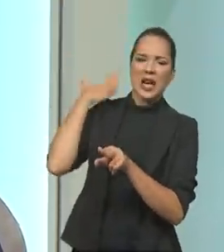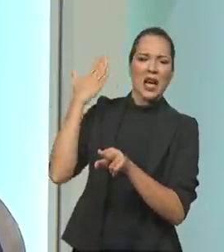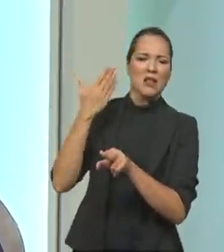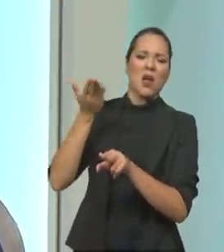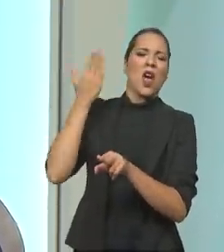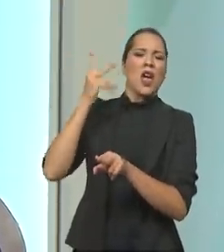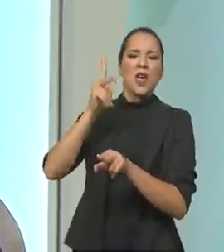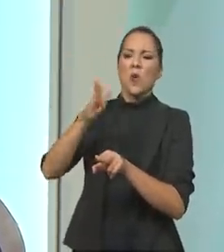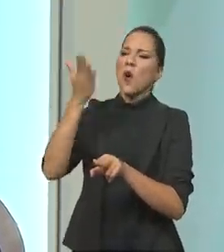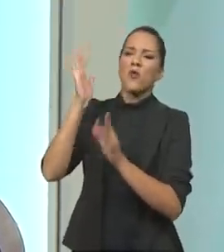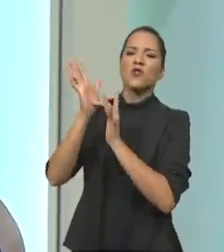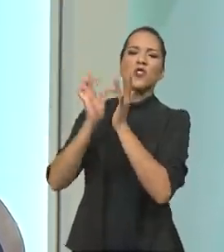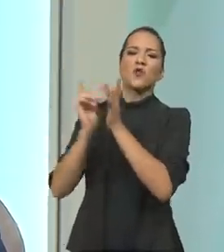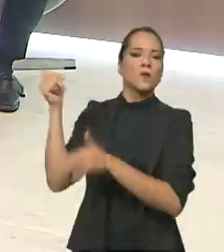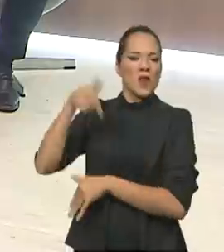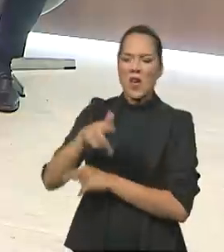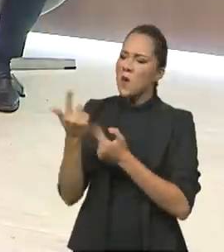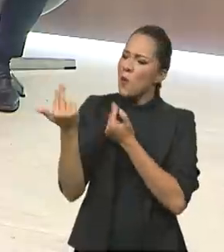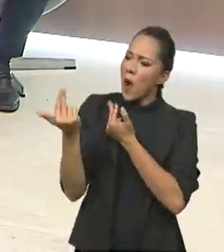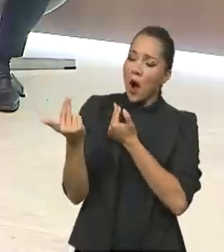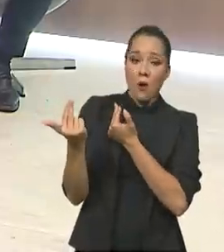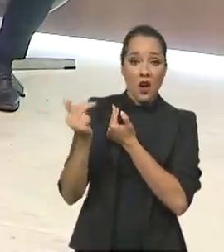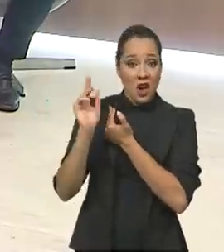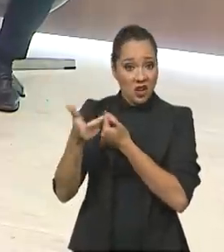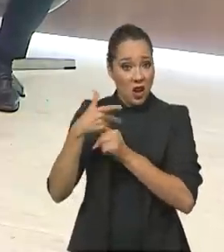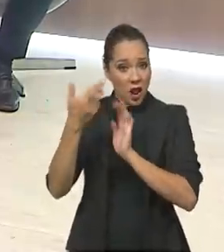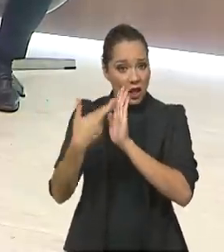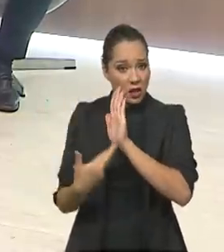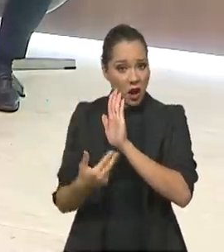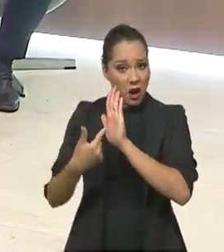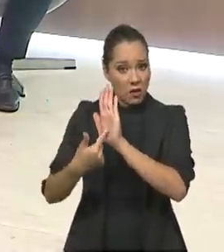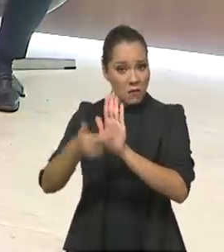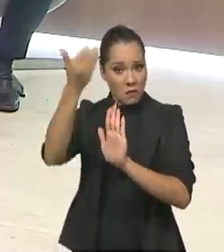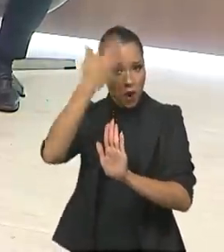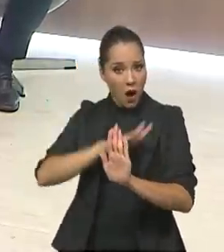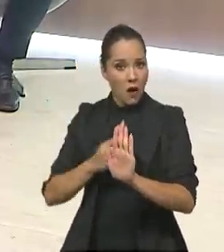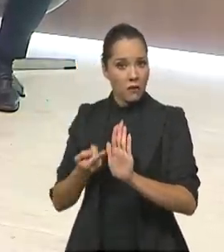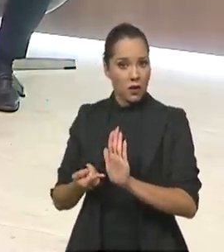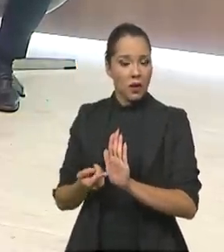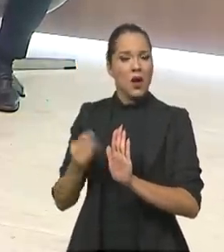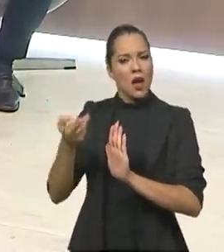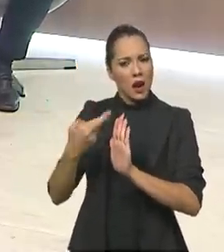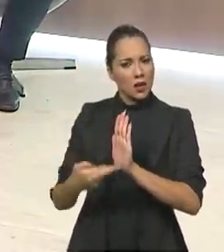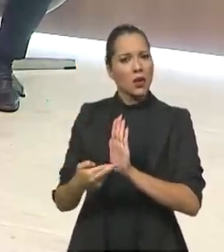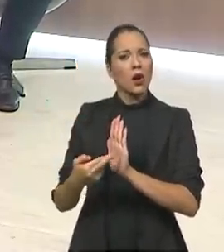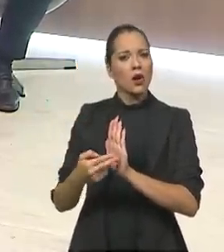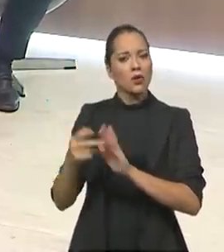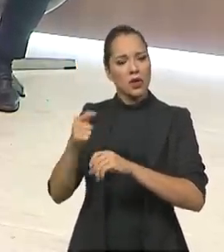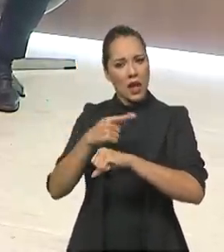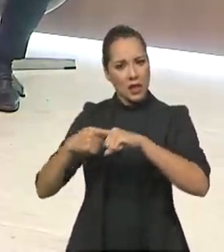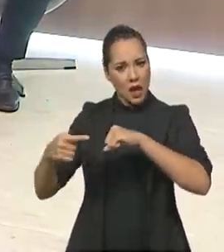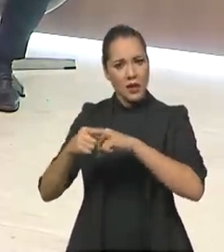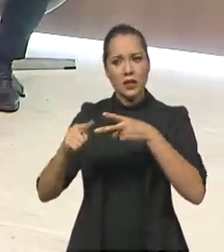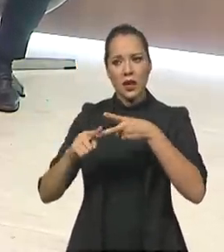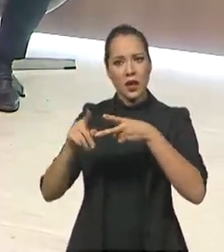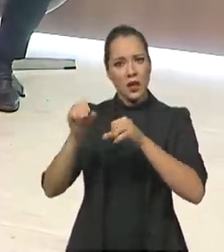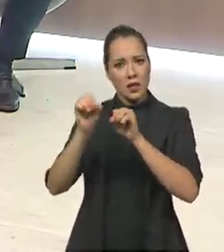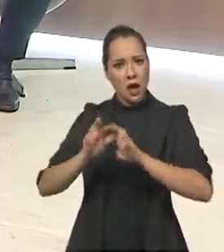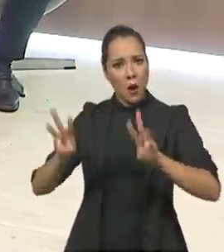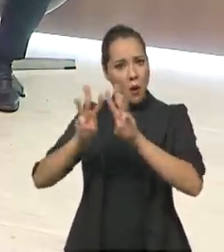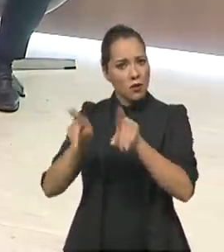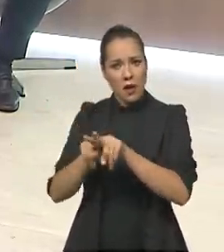Cristo veio à Terra. Isso é incontestável. Saiu agora o relatório essa semana da Embrapa e saiu o relatório da NASA e da ONU também dizendo isso daí.